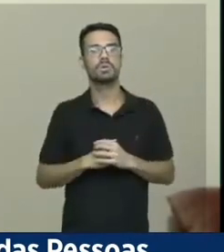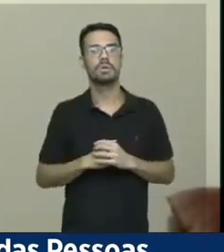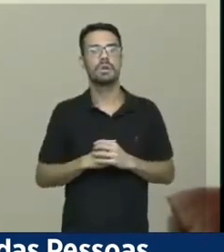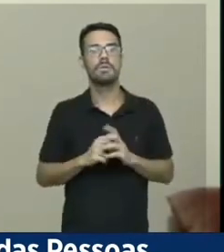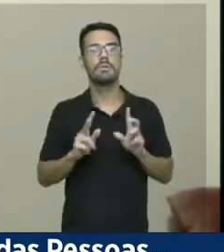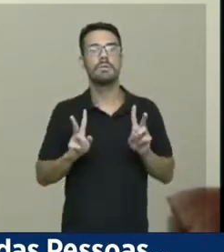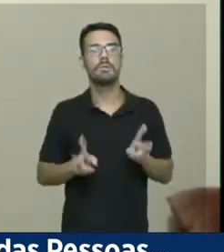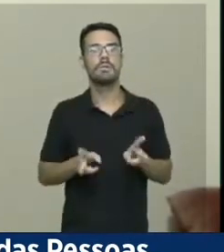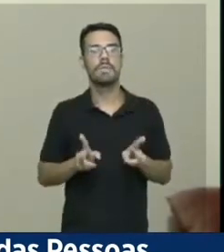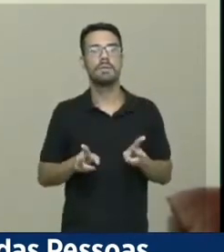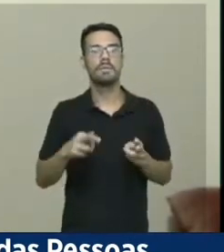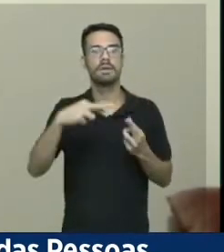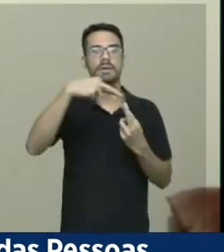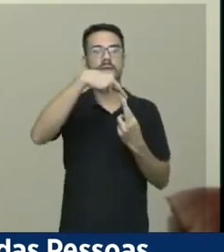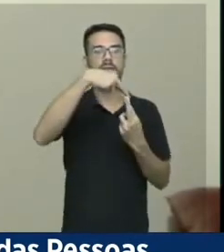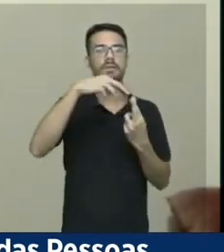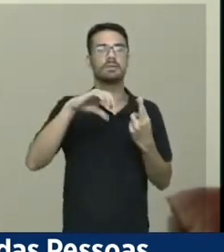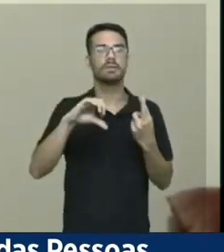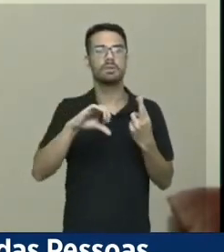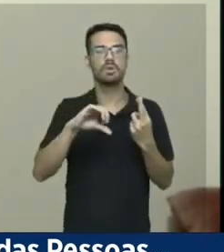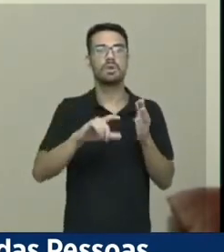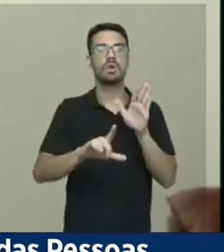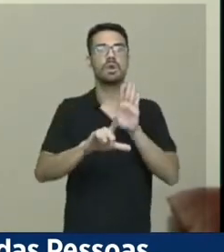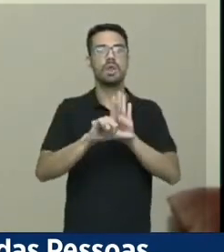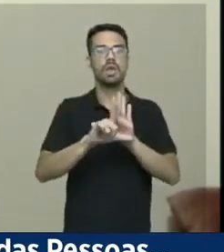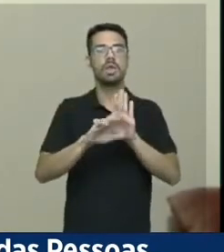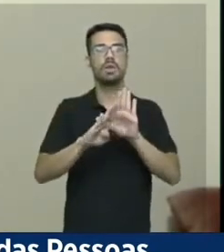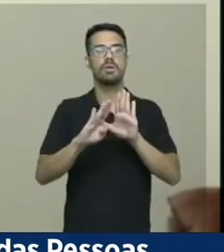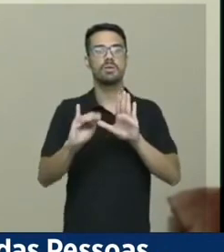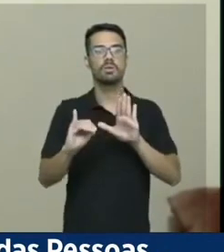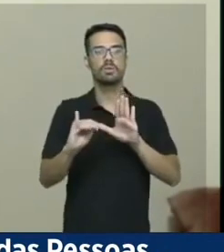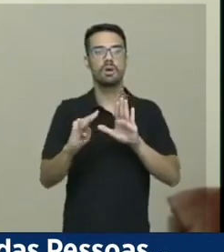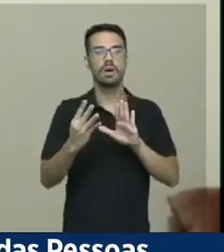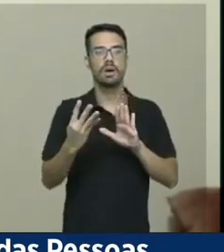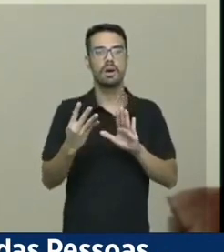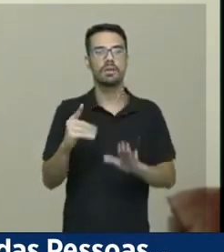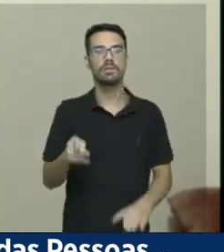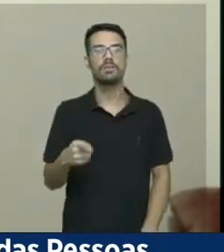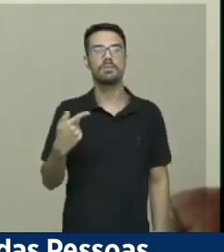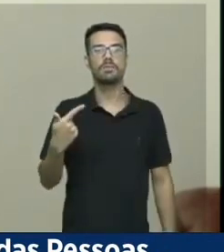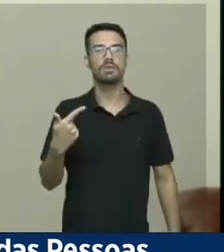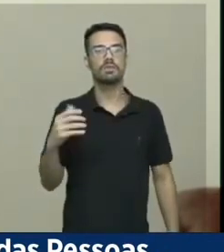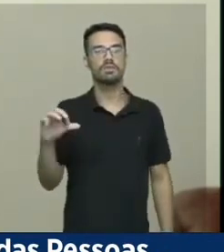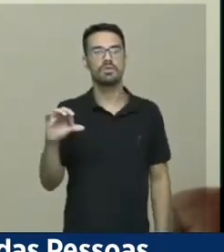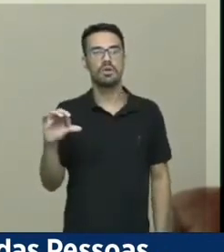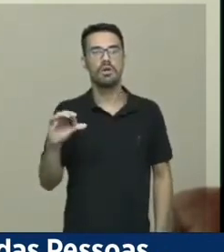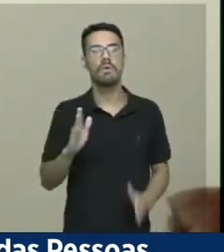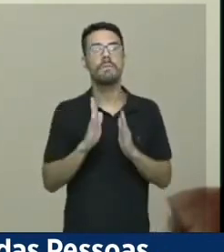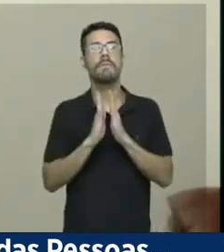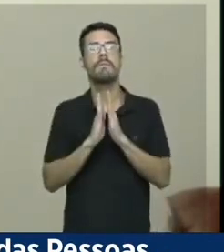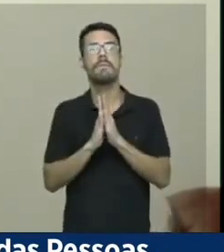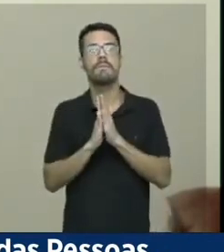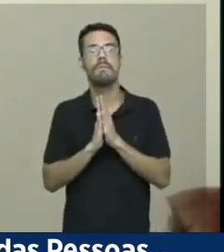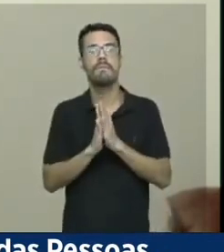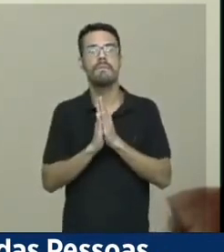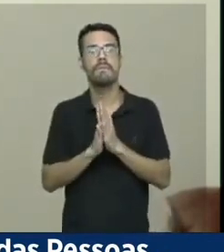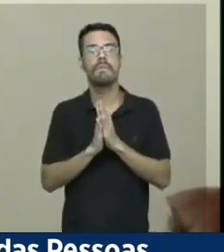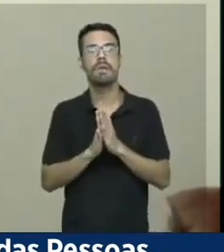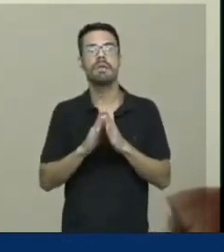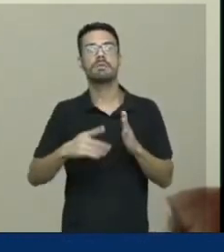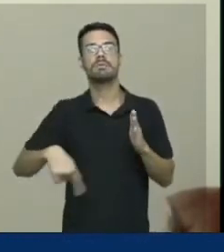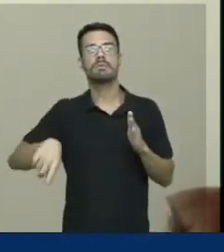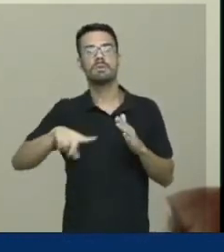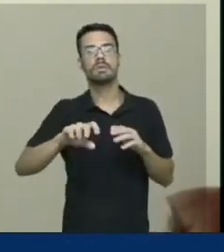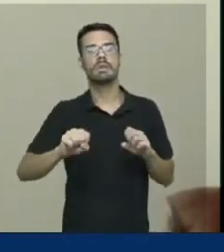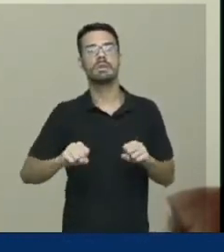permanência do inciso 9, no artigo 11 da Lei 8.429, eu peço muito encarecidamente o empenho